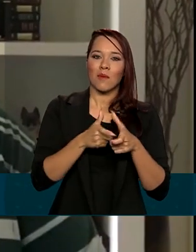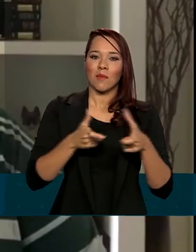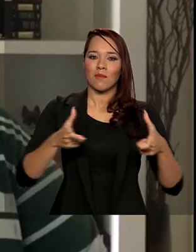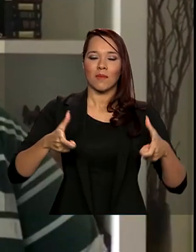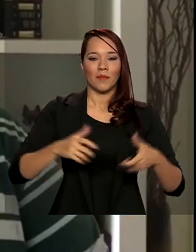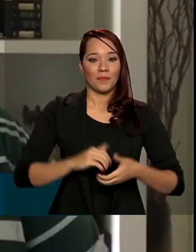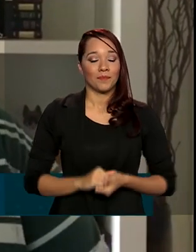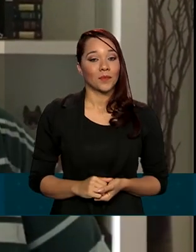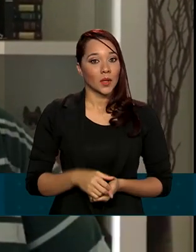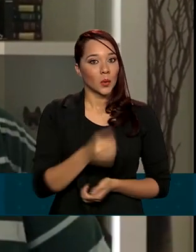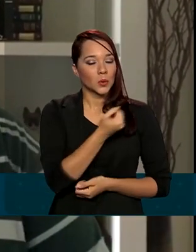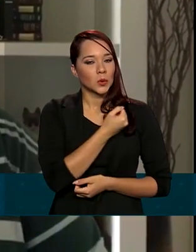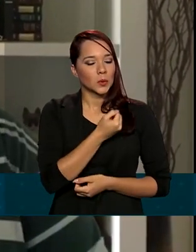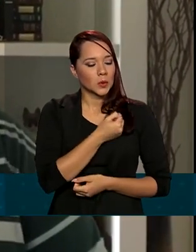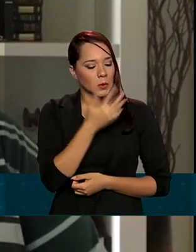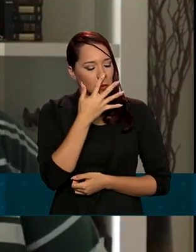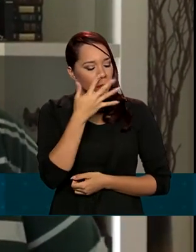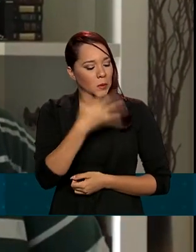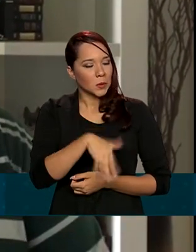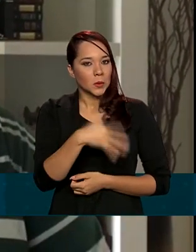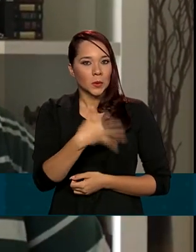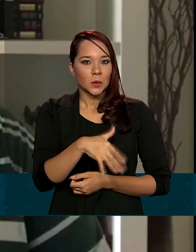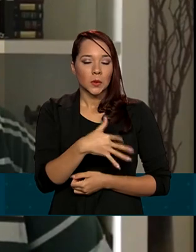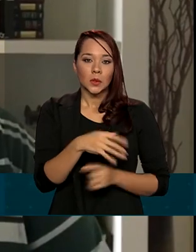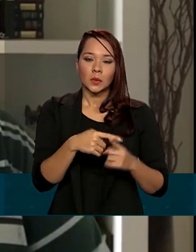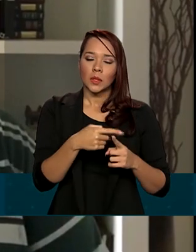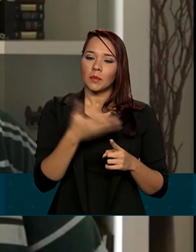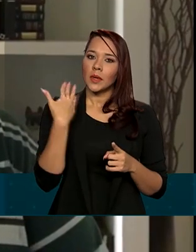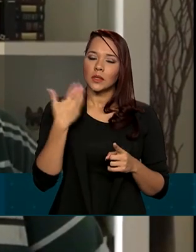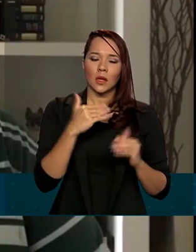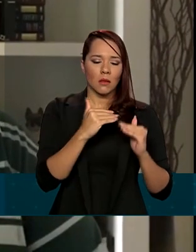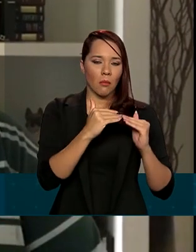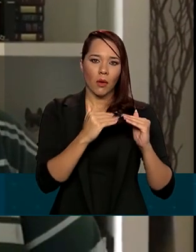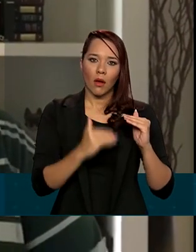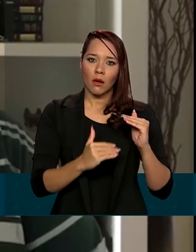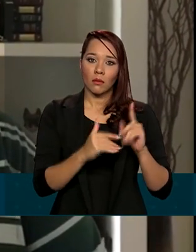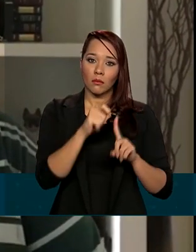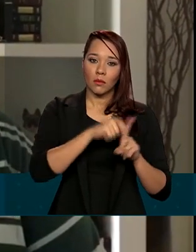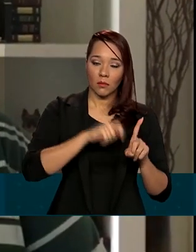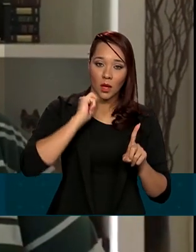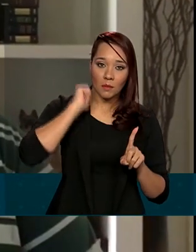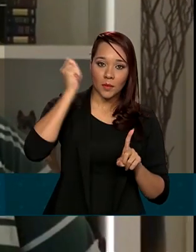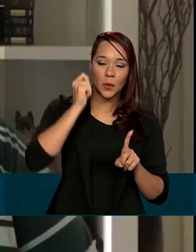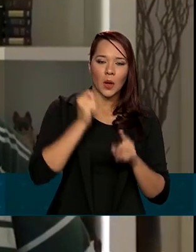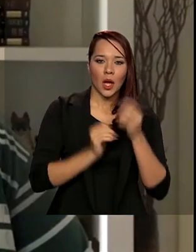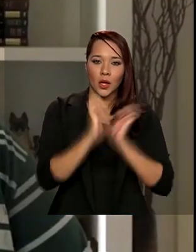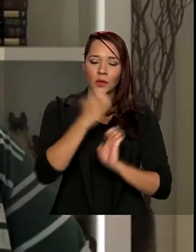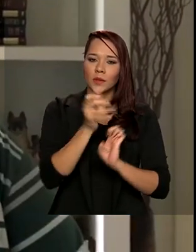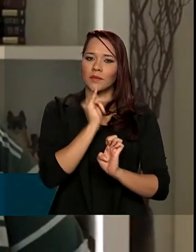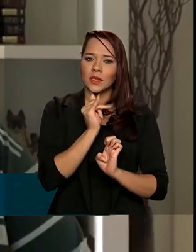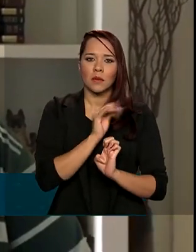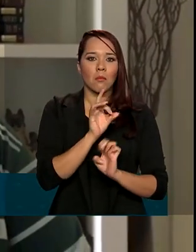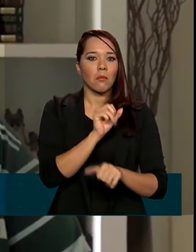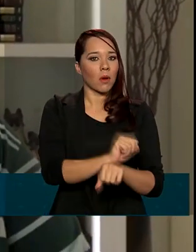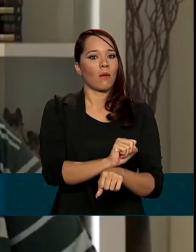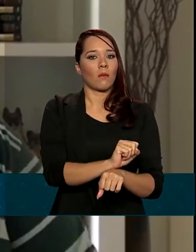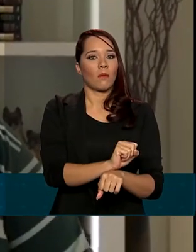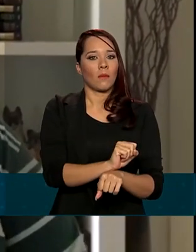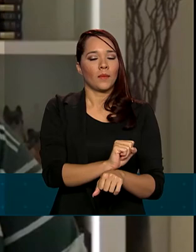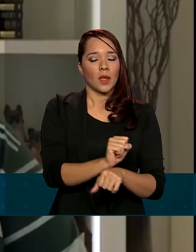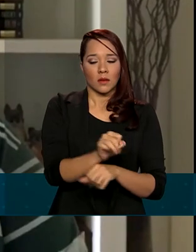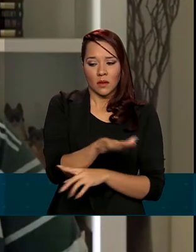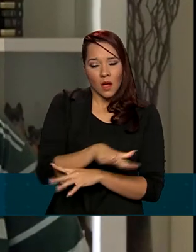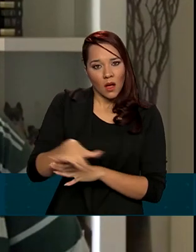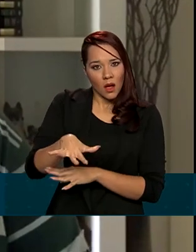são grandes e impressionam porque a base era muito baixa. A verdade é que em abril, a indústria, por exemplo, praticamente parou. Com